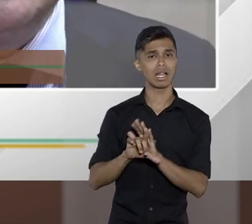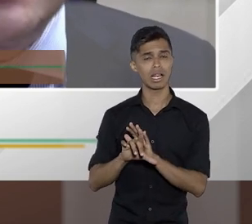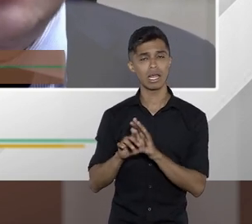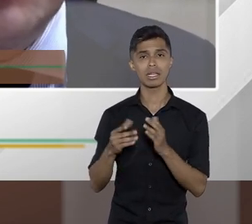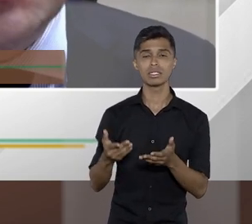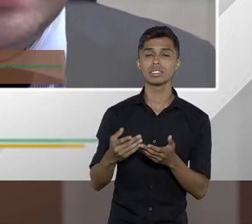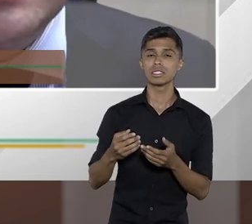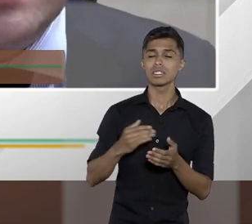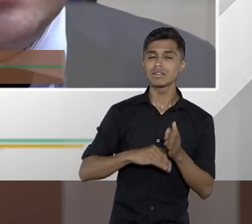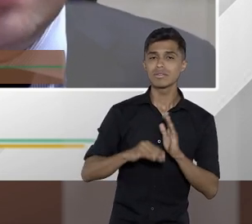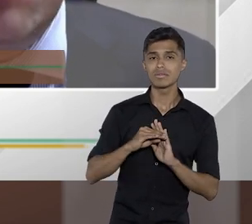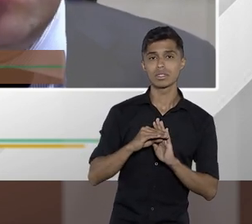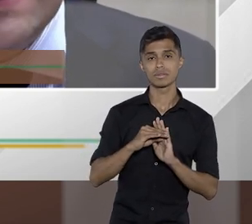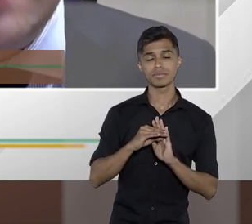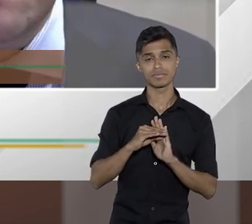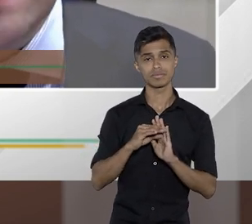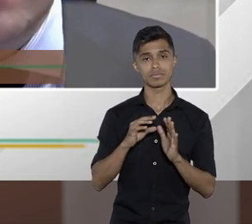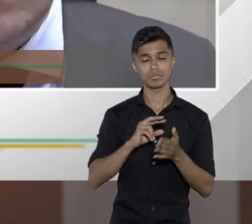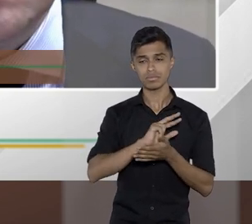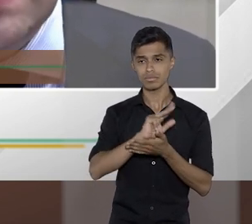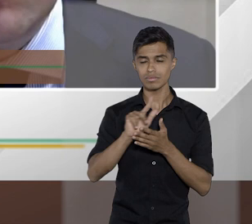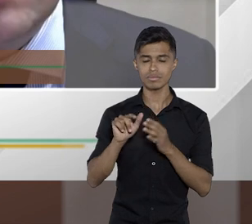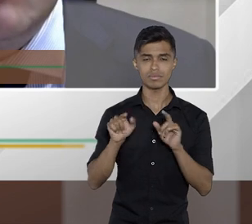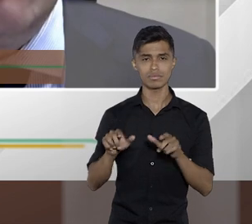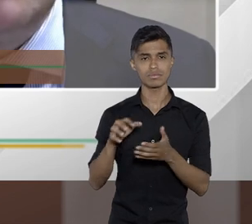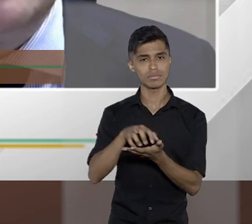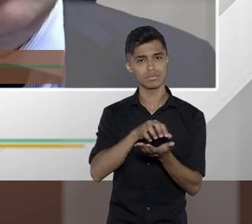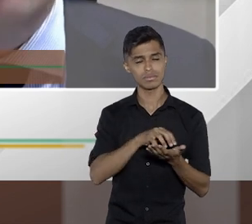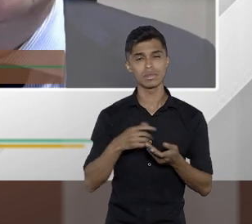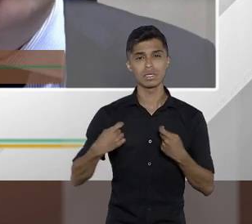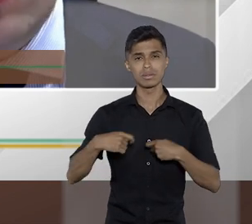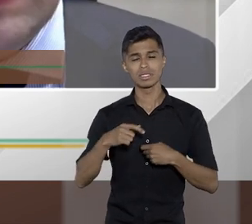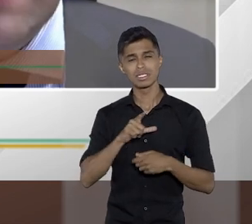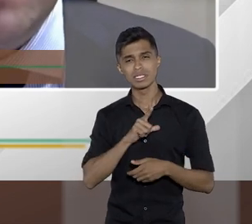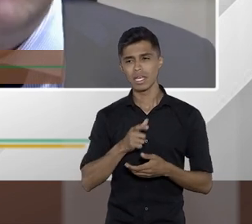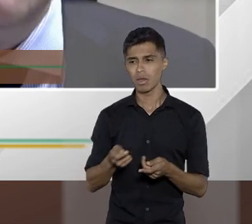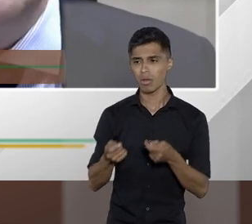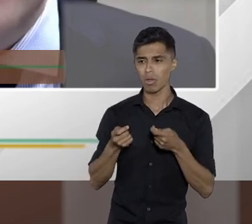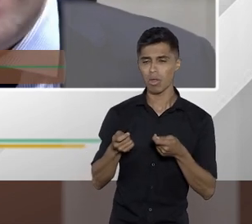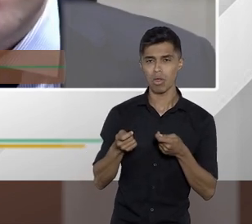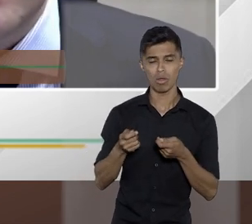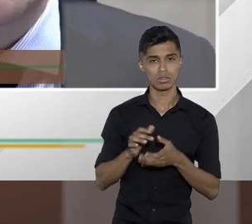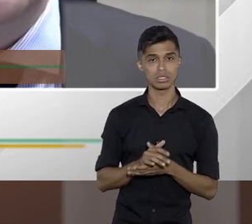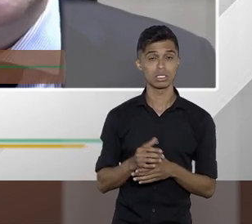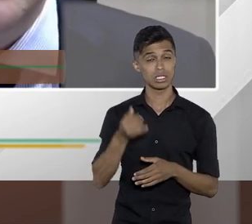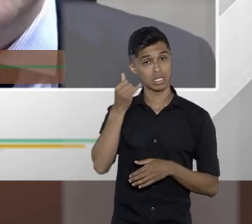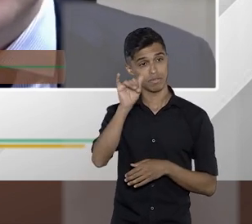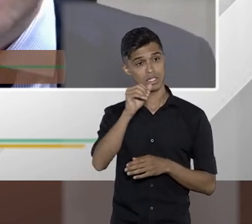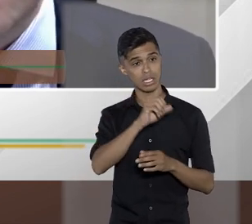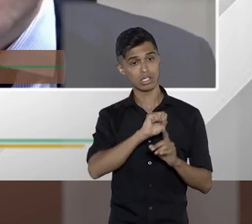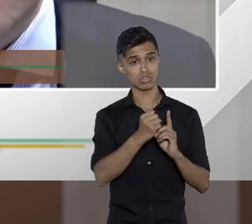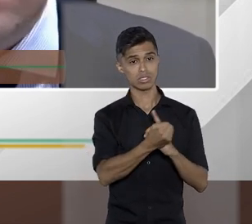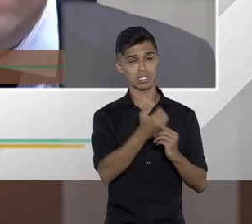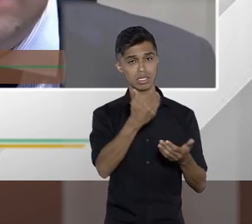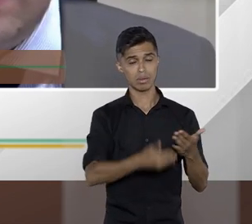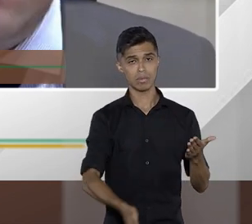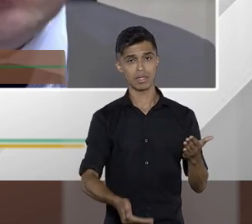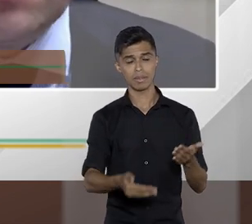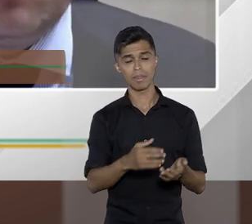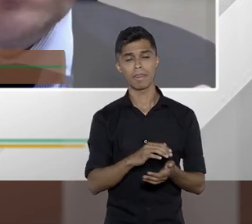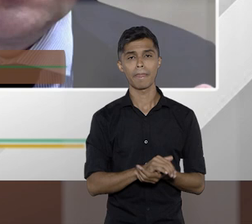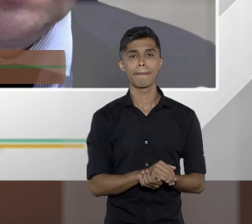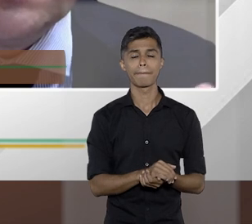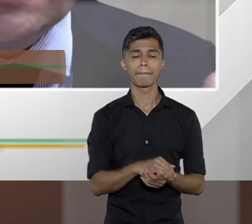basilares princípios aí da República, nós temos aí uma forma de controle para evitar que a sociedade saia perdendo,